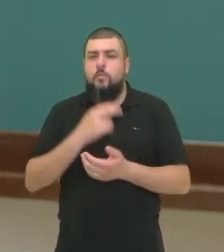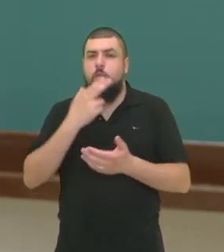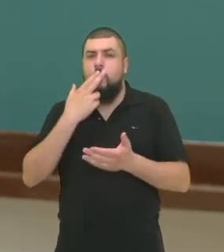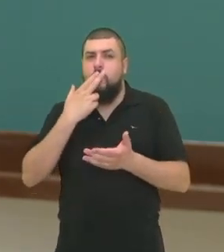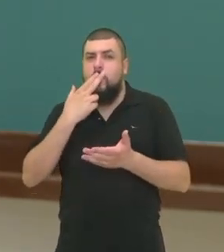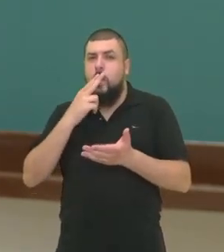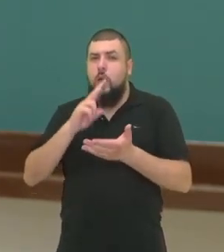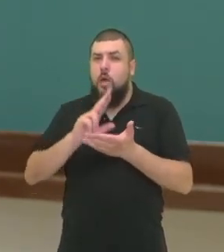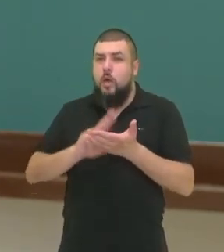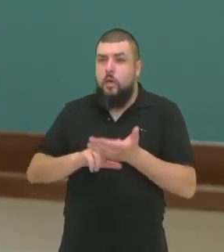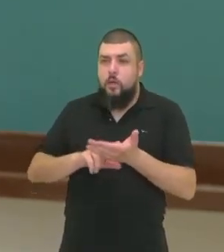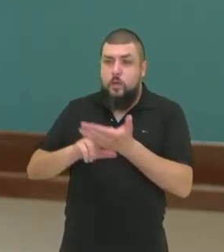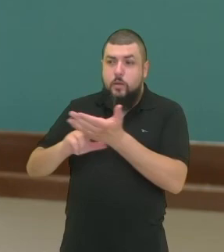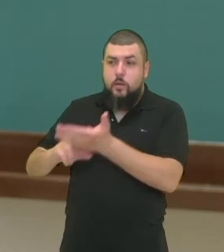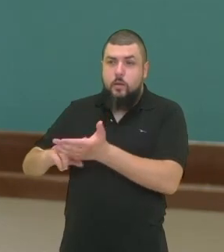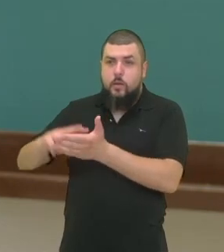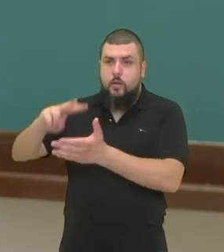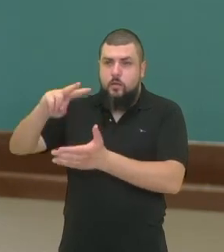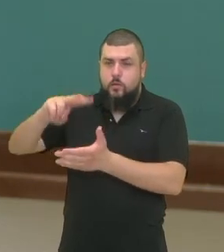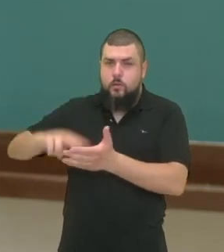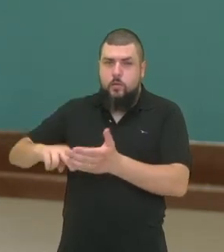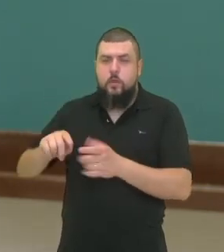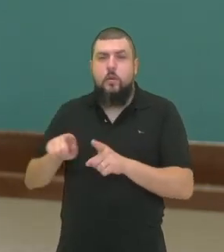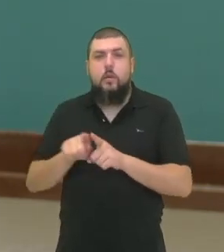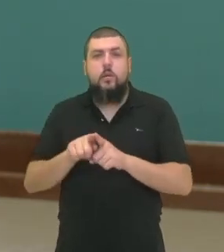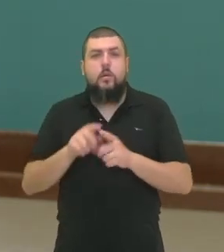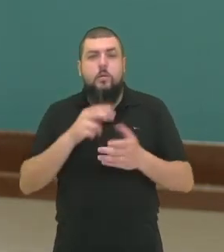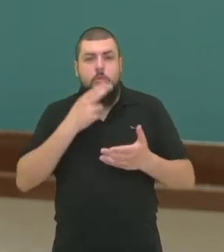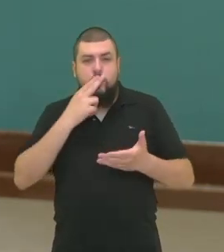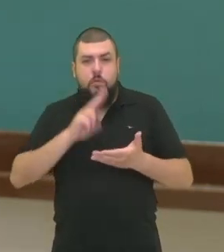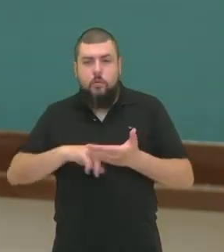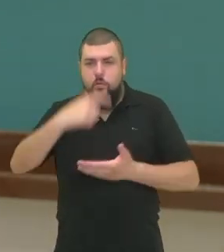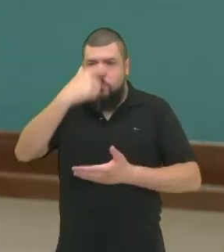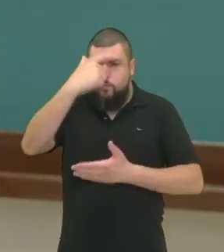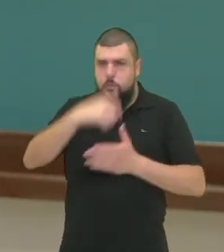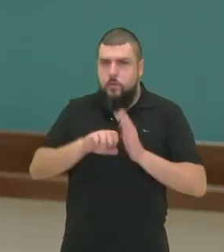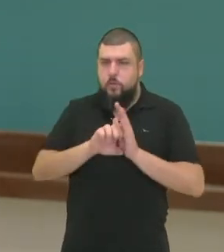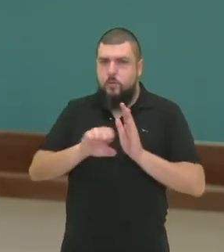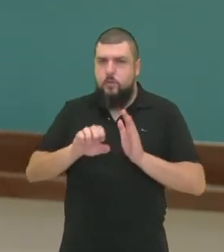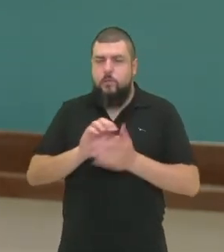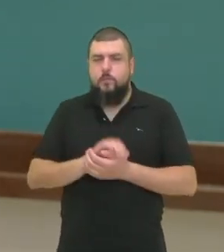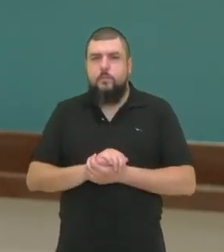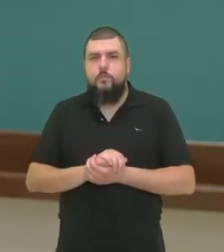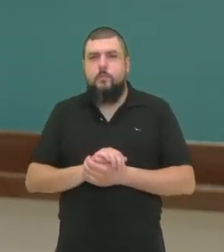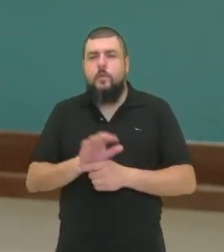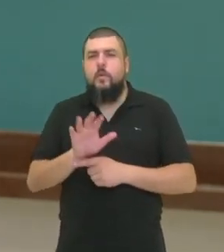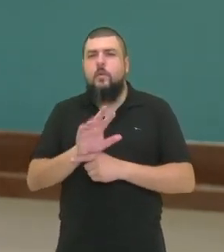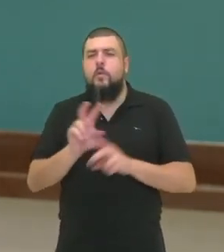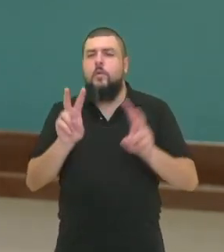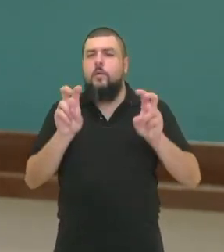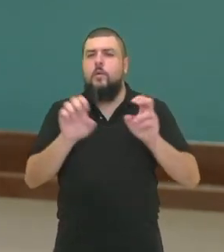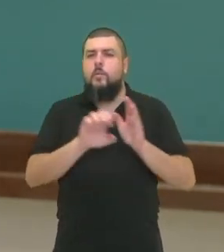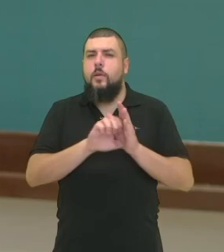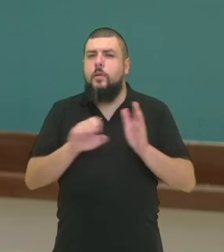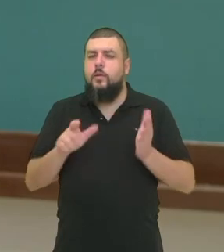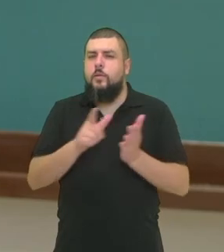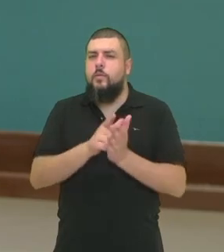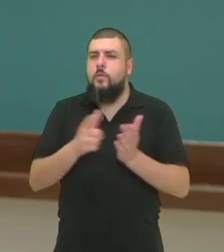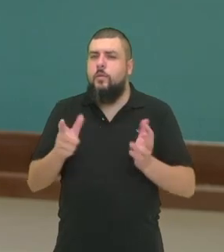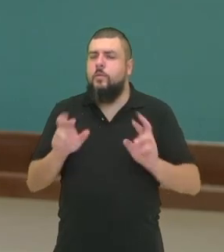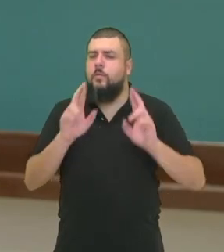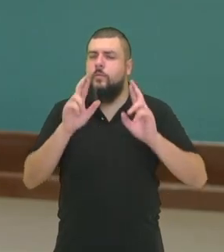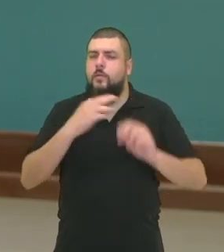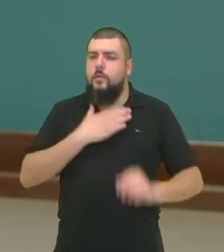Leitor e Carta do Editor. Neste vídeo falamos sobre editorial. Espero que vocês tenham